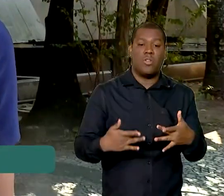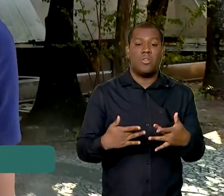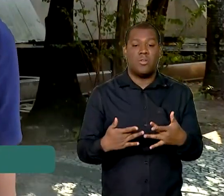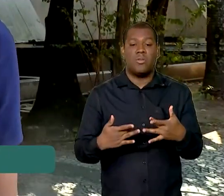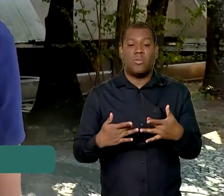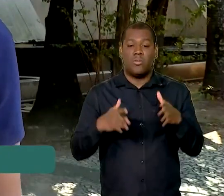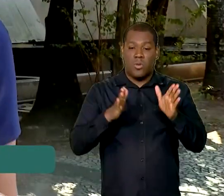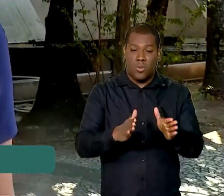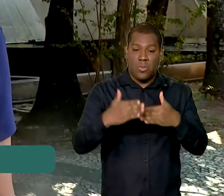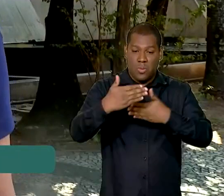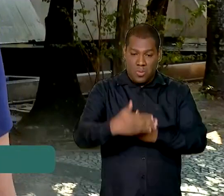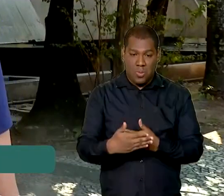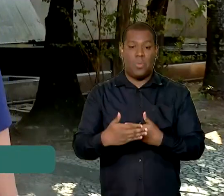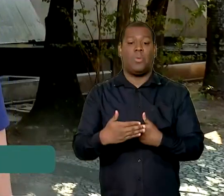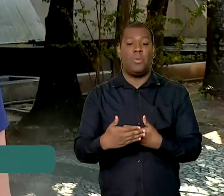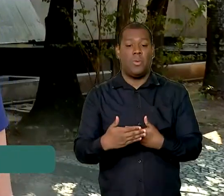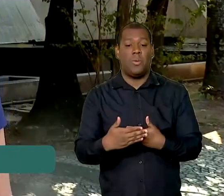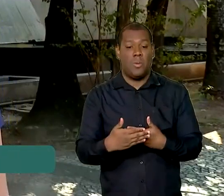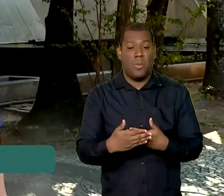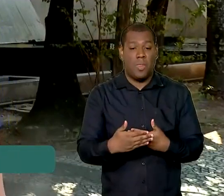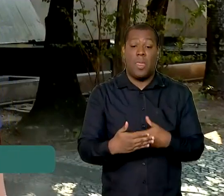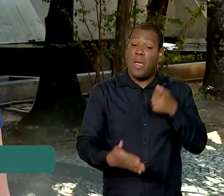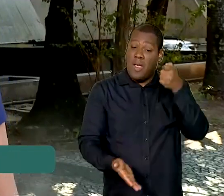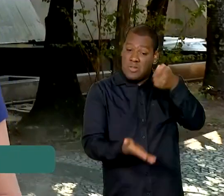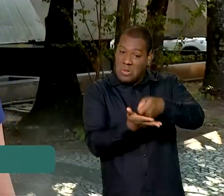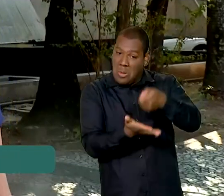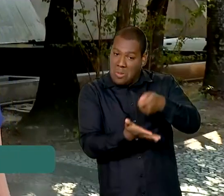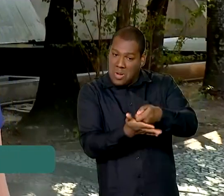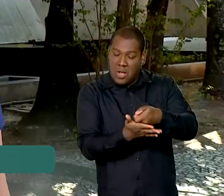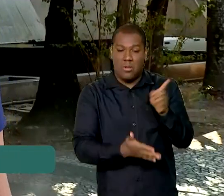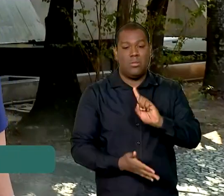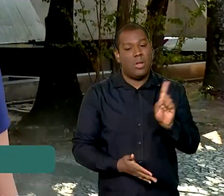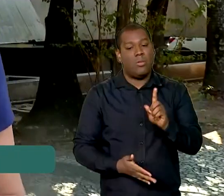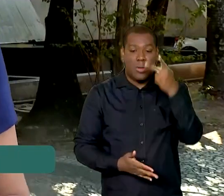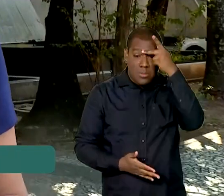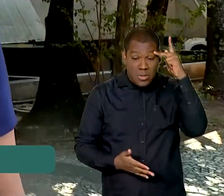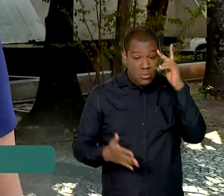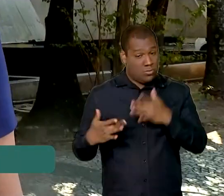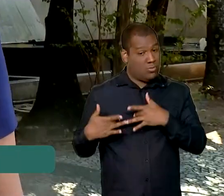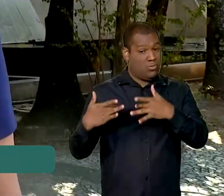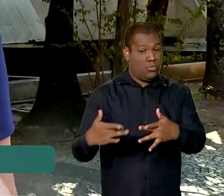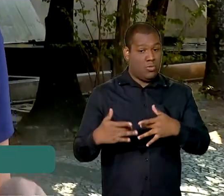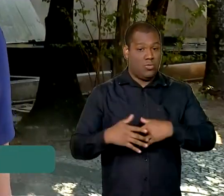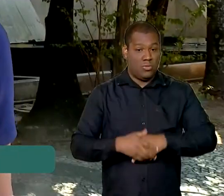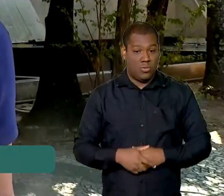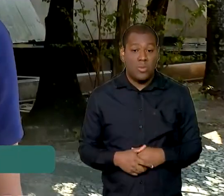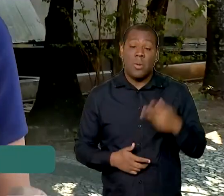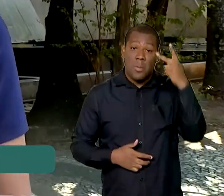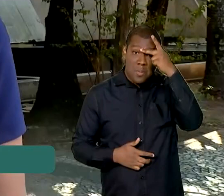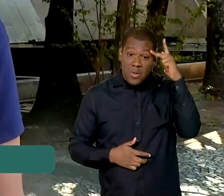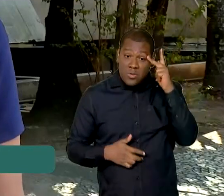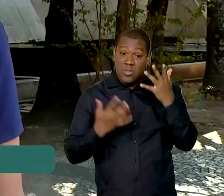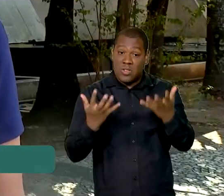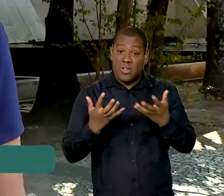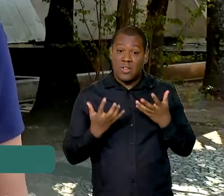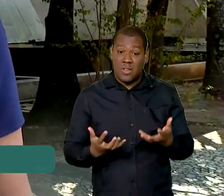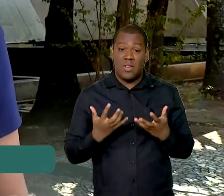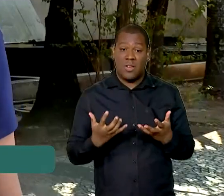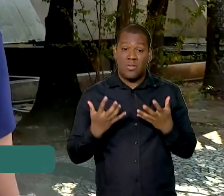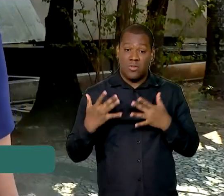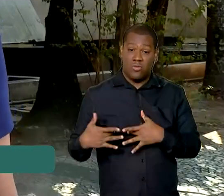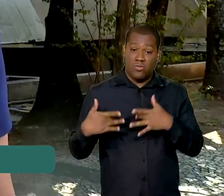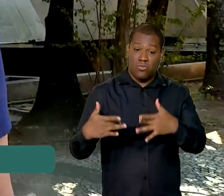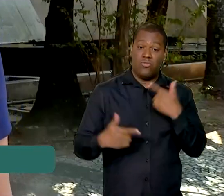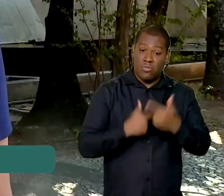embalado e identificado, mas isso não é obrigatório. Já para quem quiser pôr a mão na massa, fazer aí a sua boa ação,